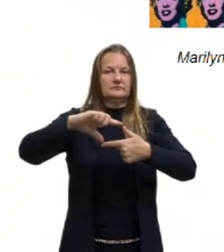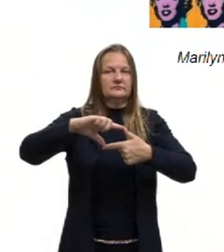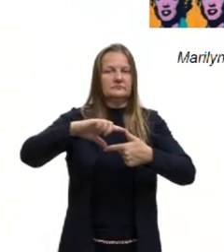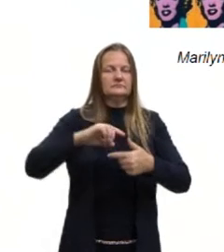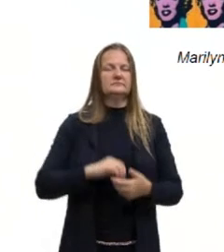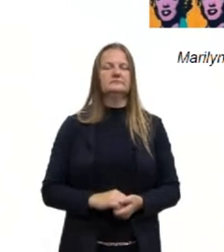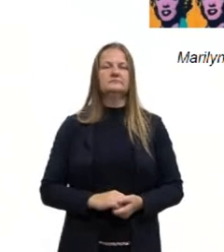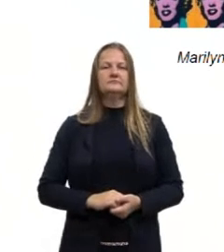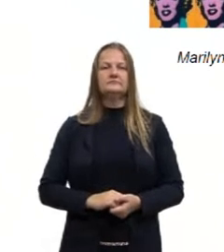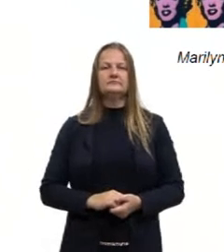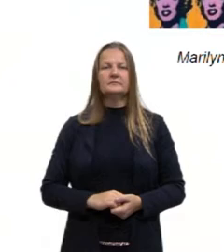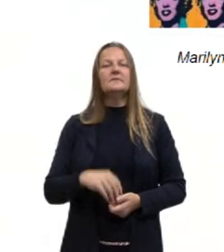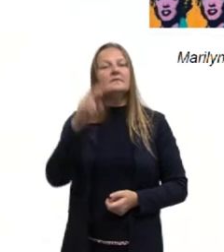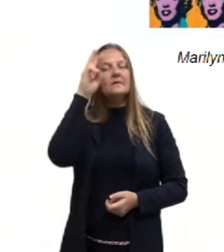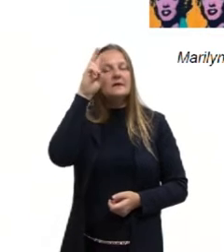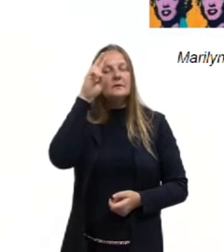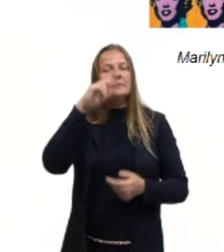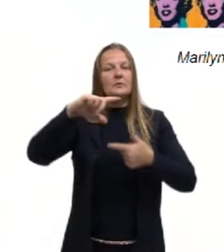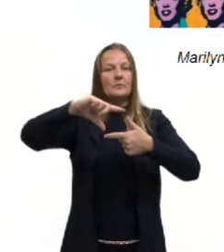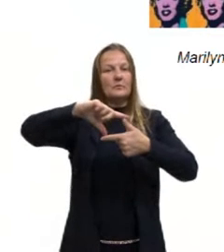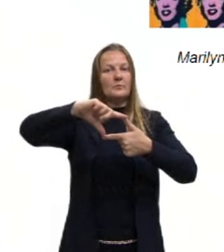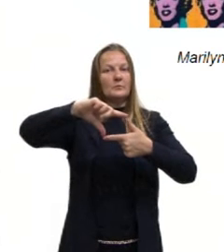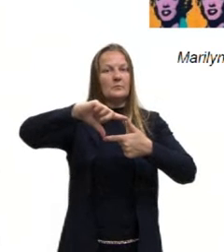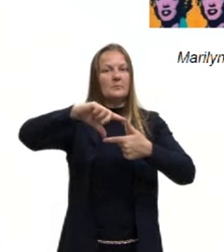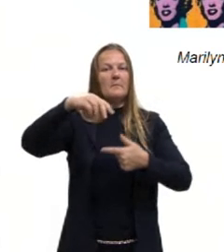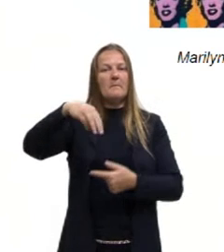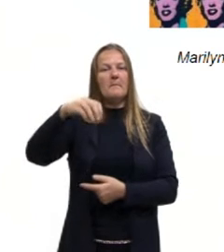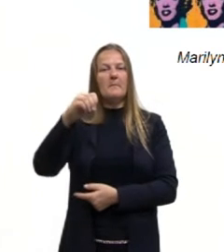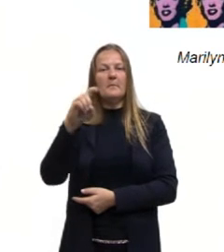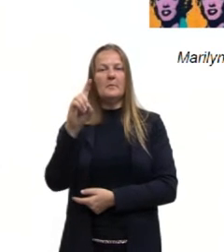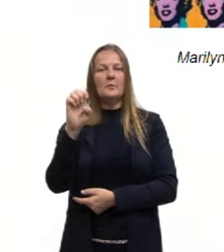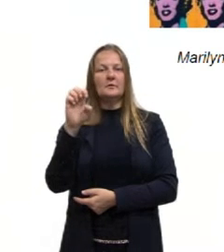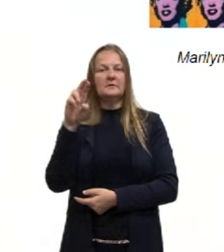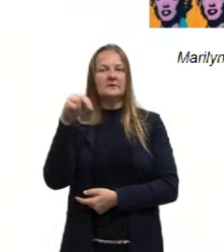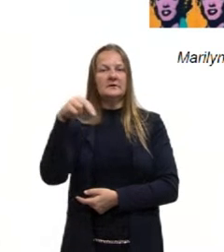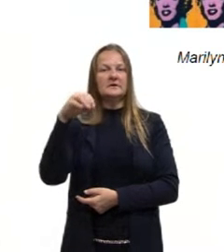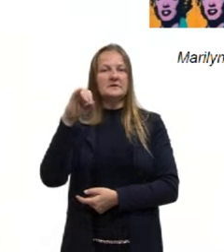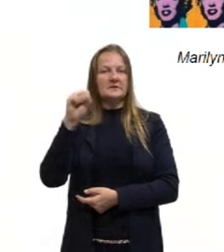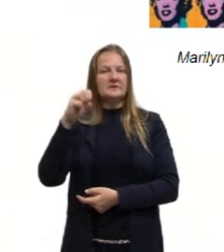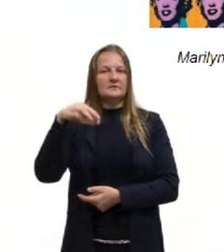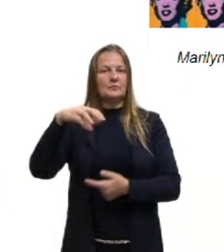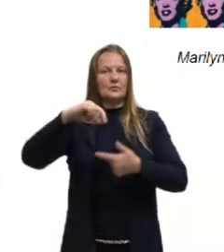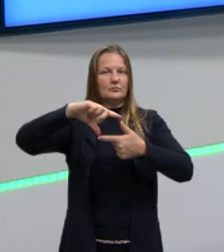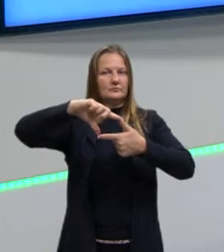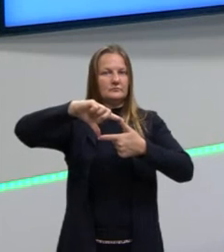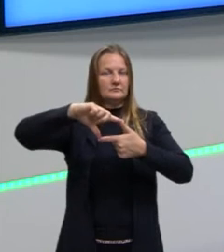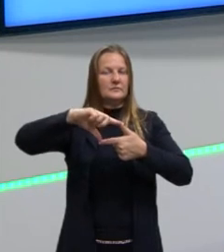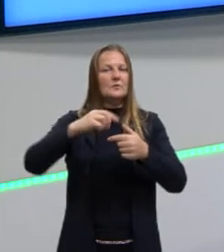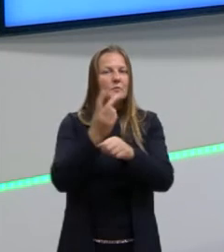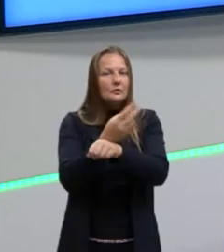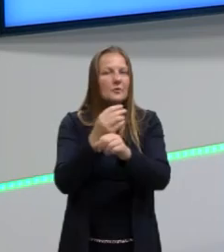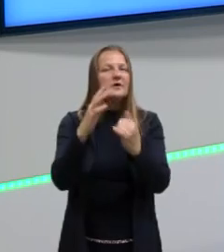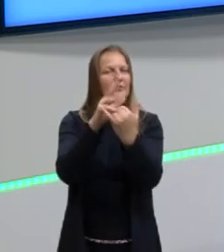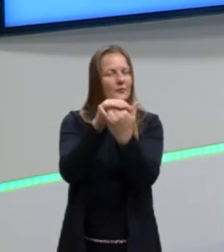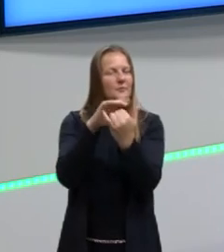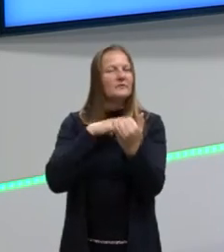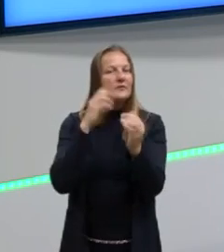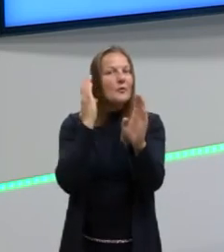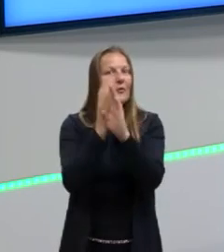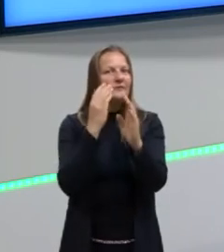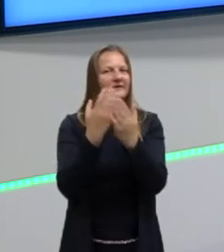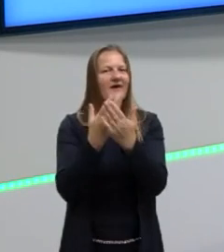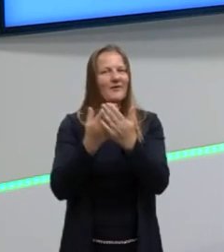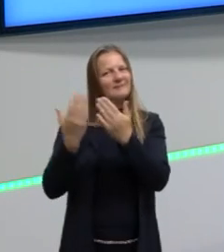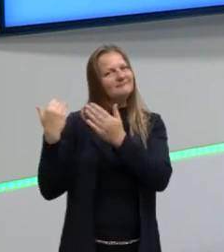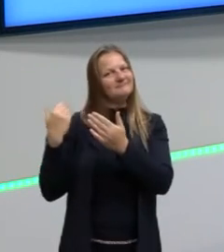-modernismo. Lembrando que o modernismo foi o assunto da nossa aula passada, procura aí no YouTube para que tu possas